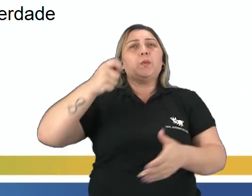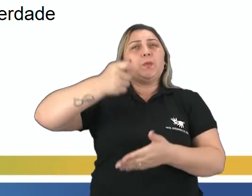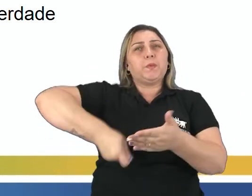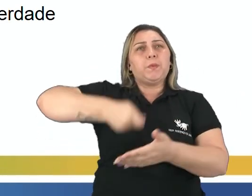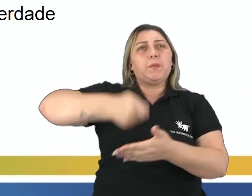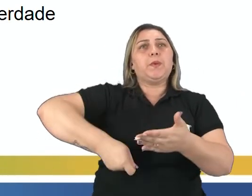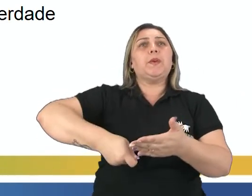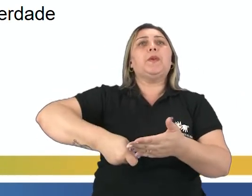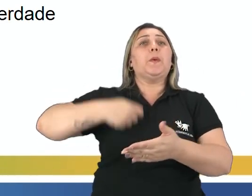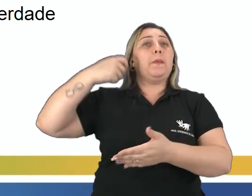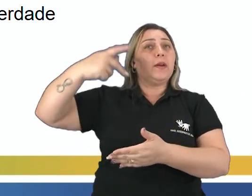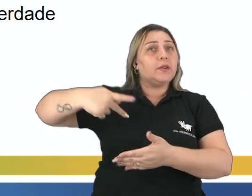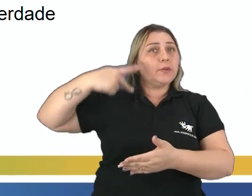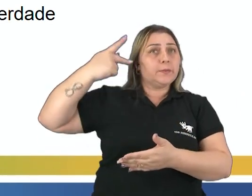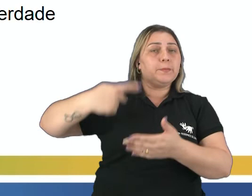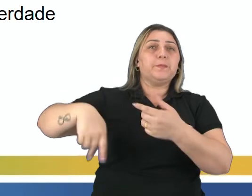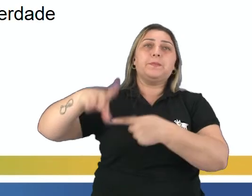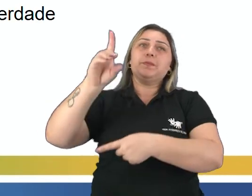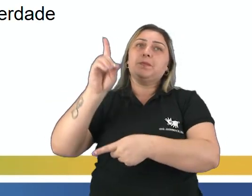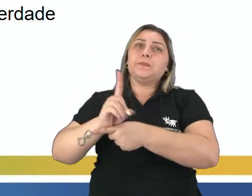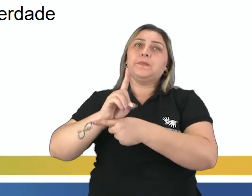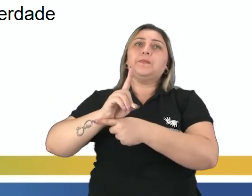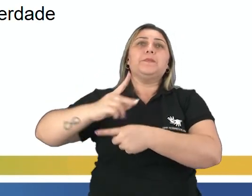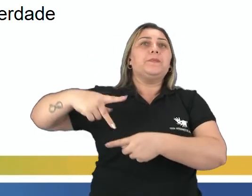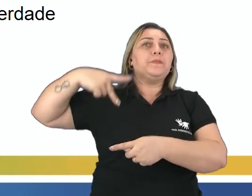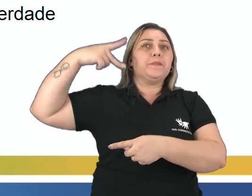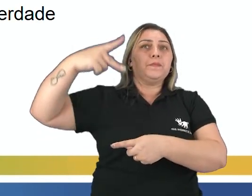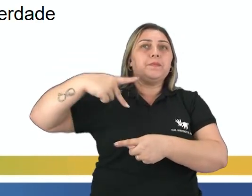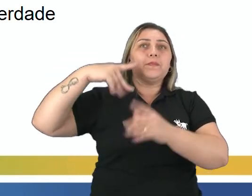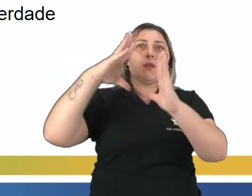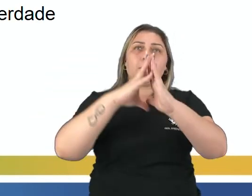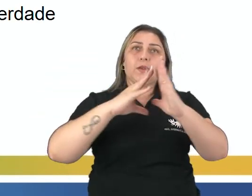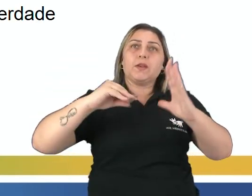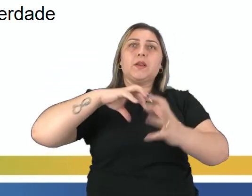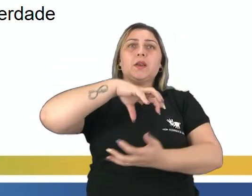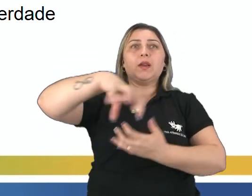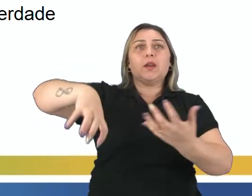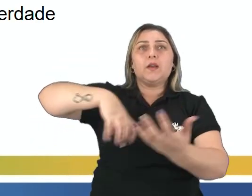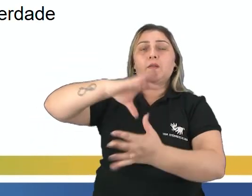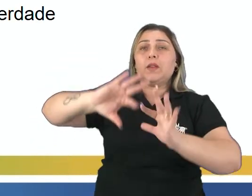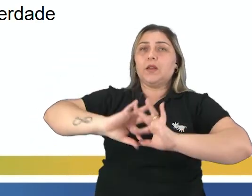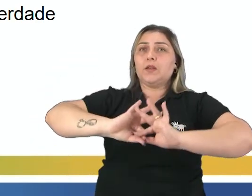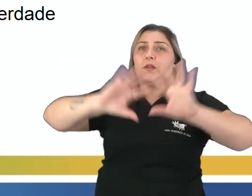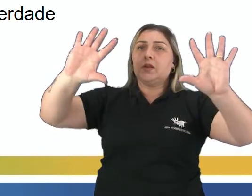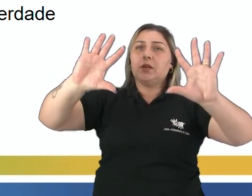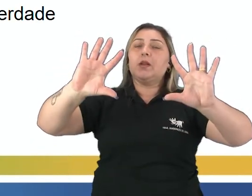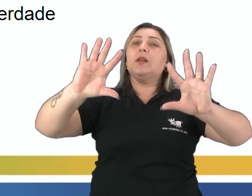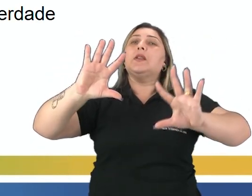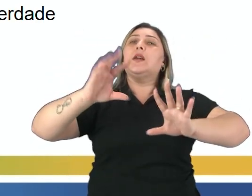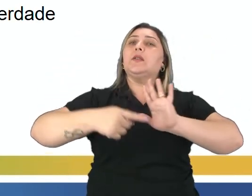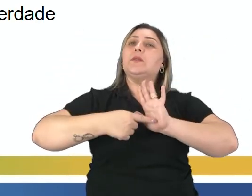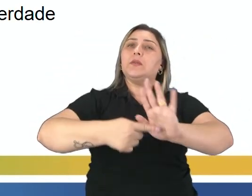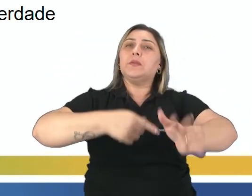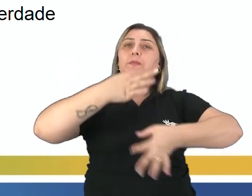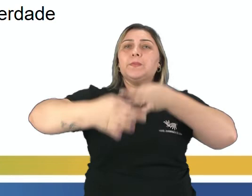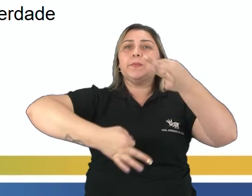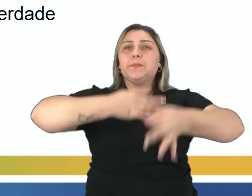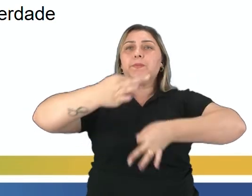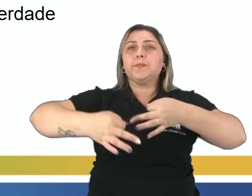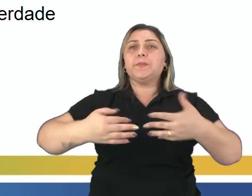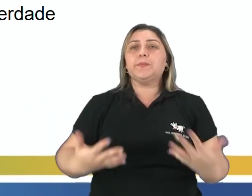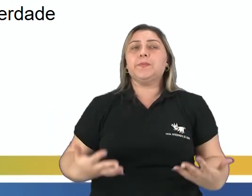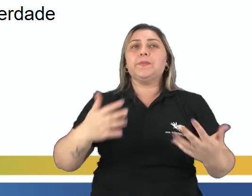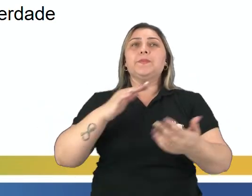absolutismo e o parlamentarismo, ou letra D, o parlamentarismo, inspiração a outras revoluções